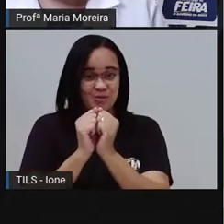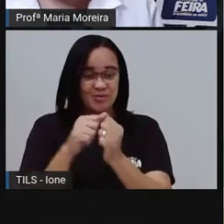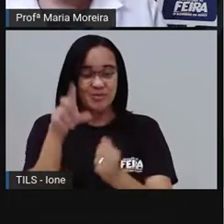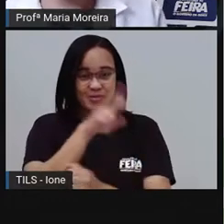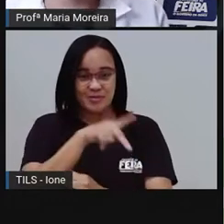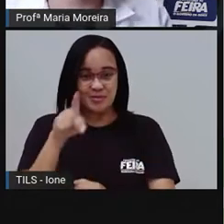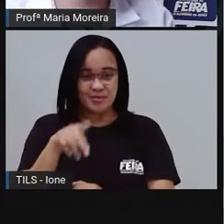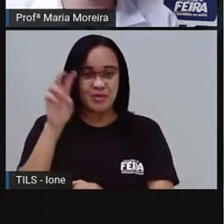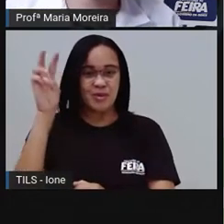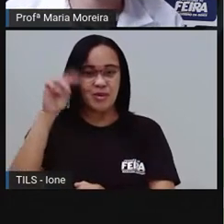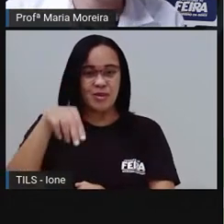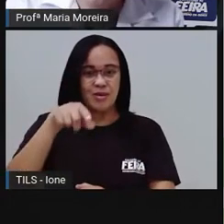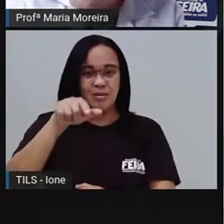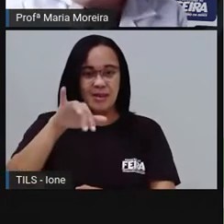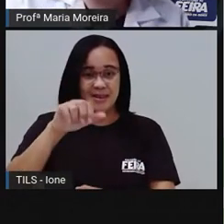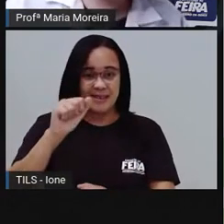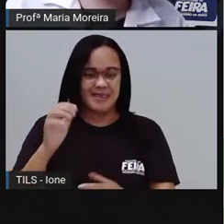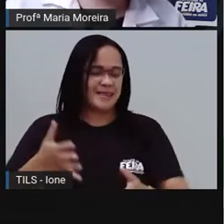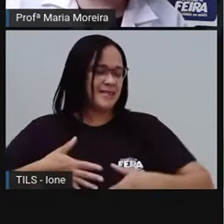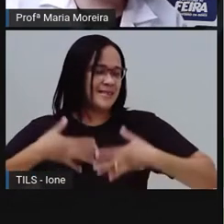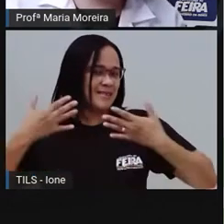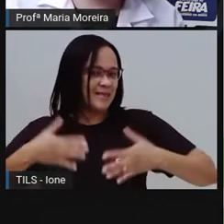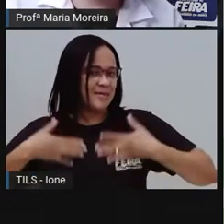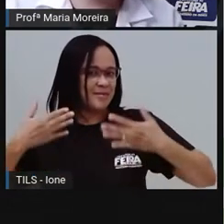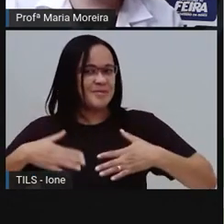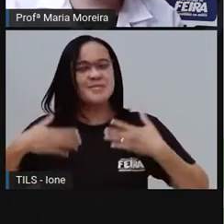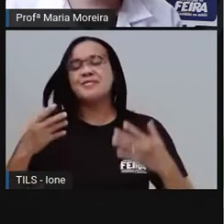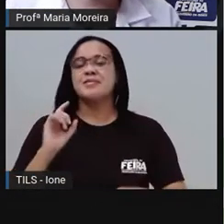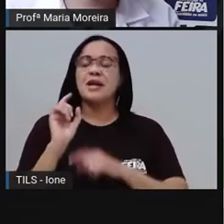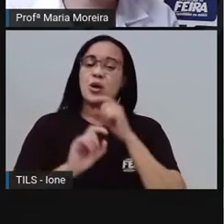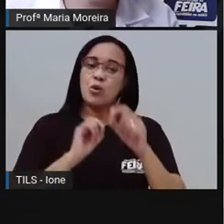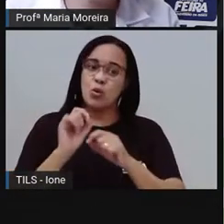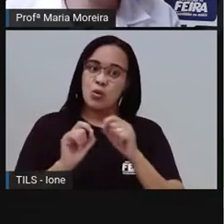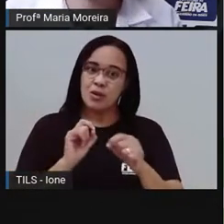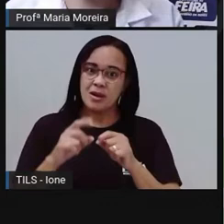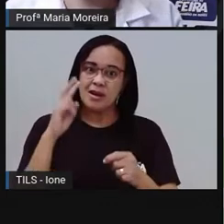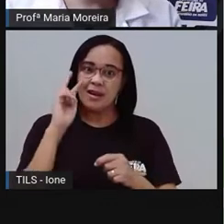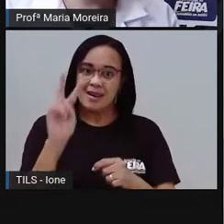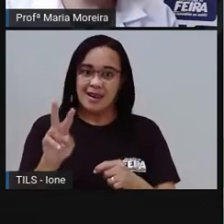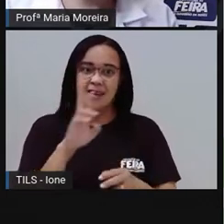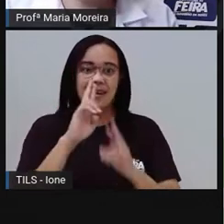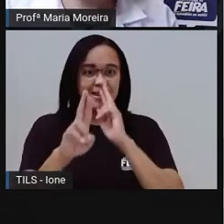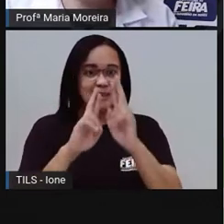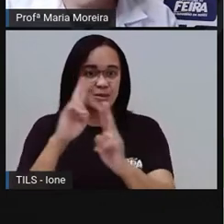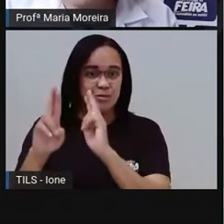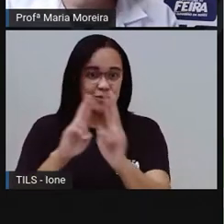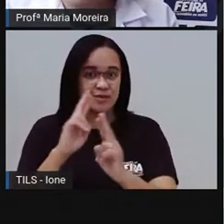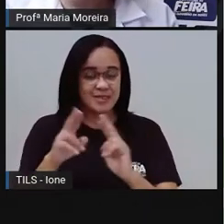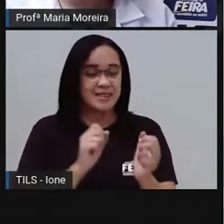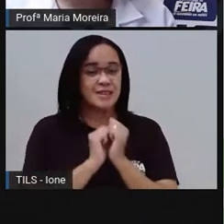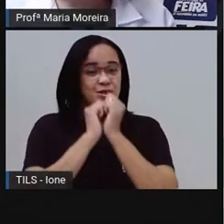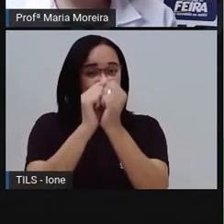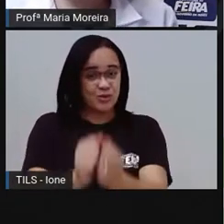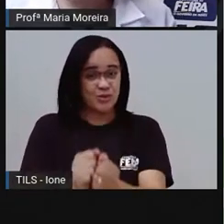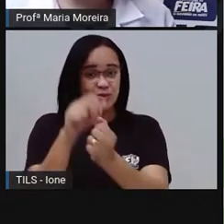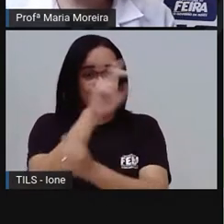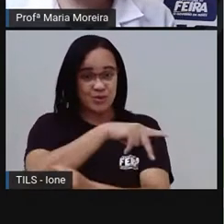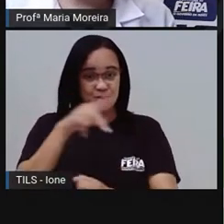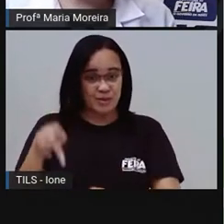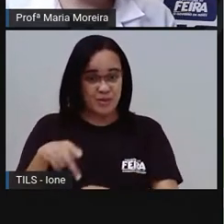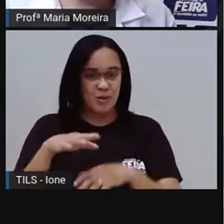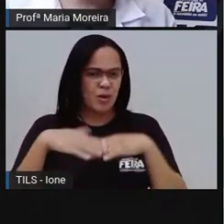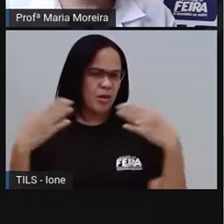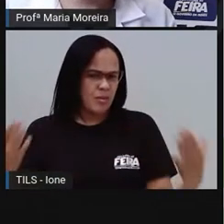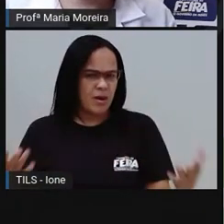vamos animar aí, né? Todo mundo vai ir fazendo as continhas em tempo real aqui com a Pró. E qual será a